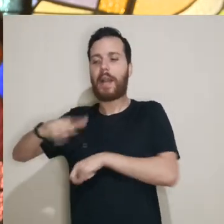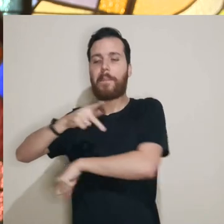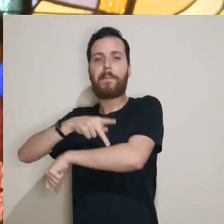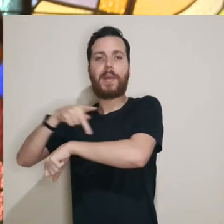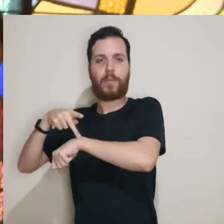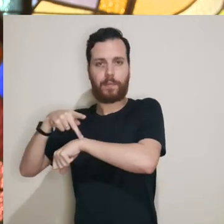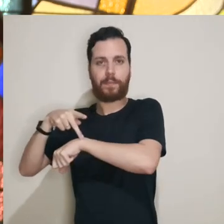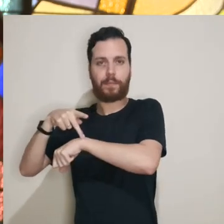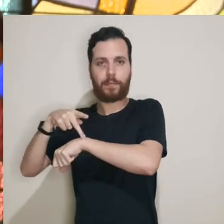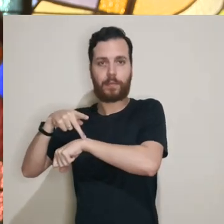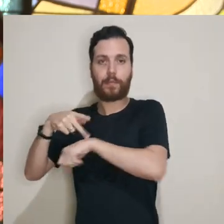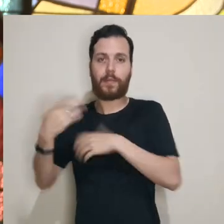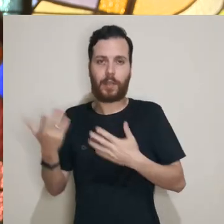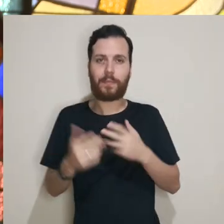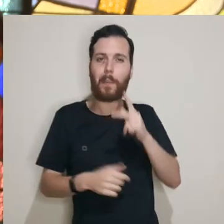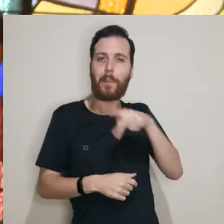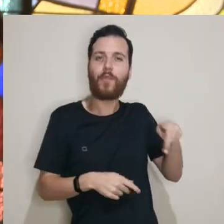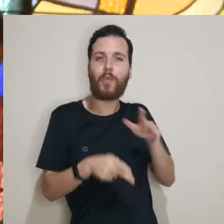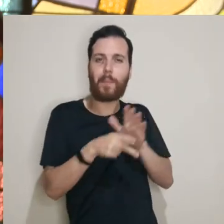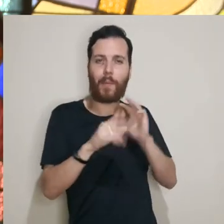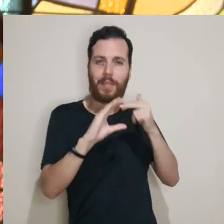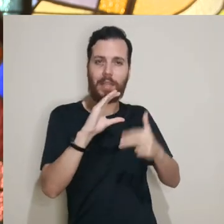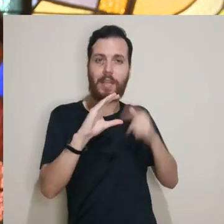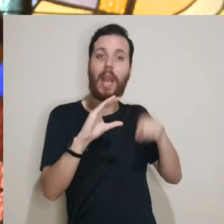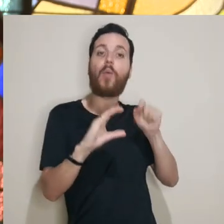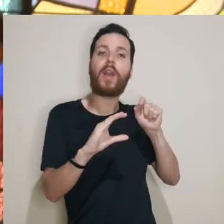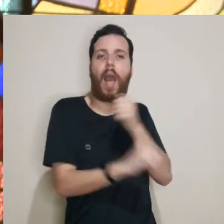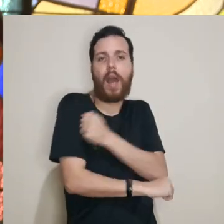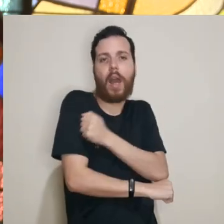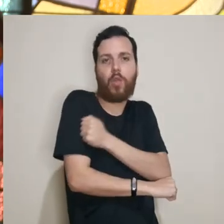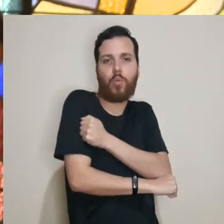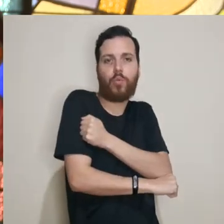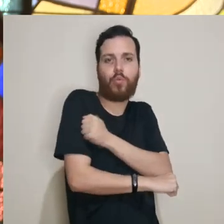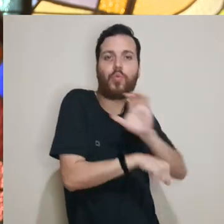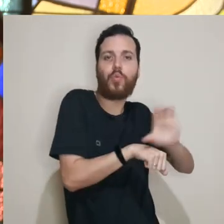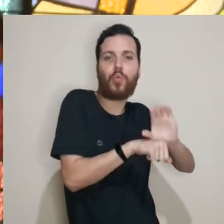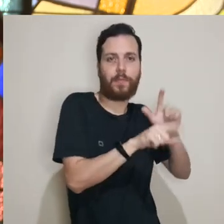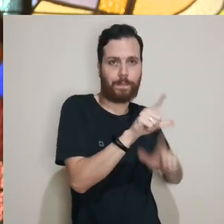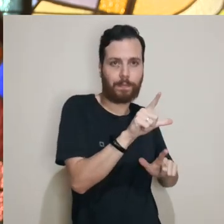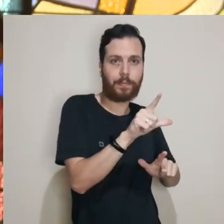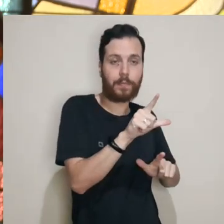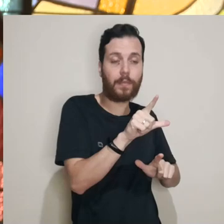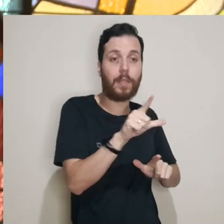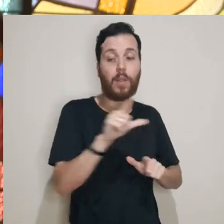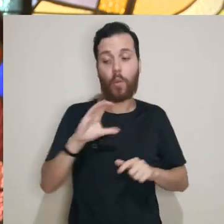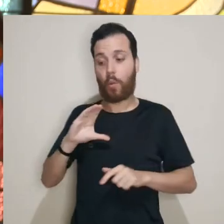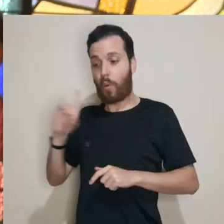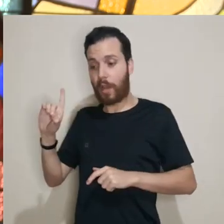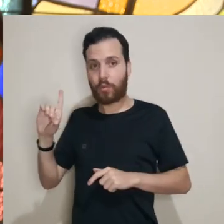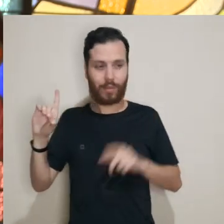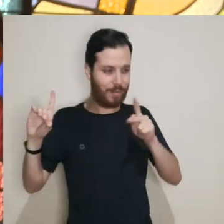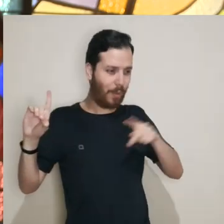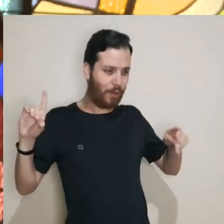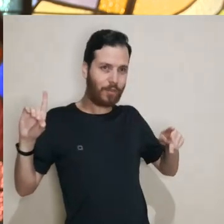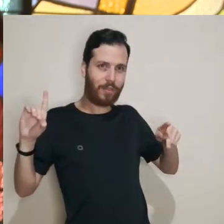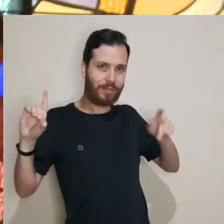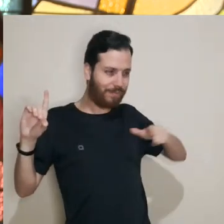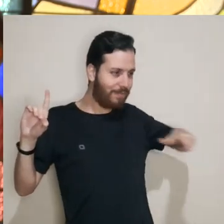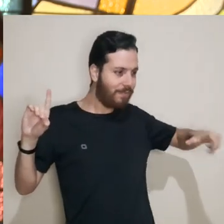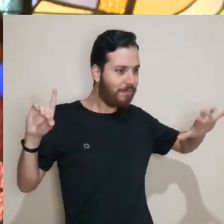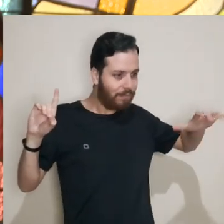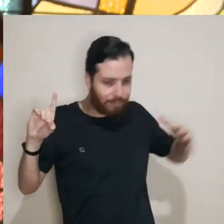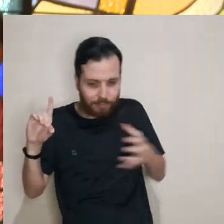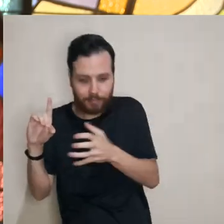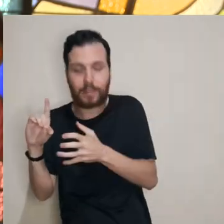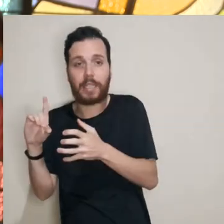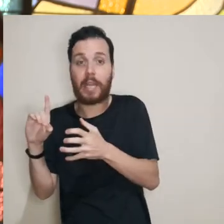esse coordenador é o responsável por essa parte pedagógica. Então os professores do CELIM são os alunos de letras. E esse